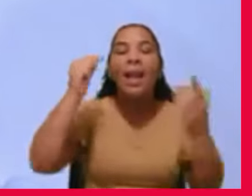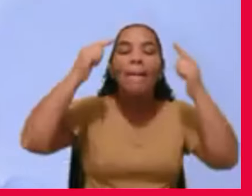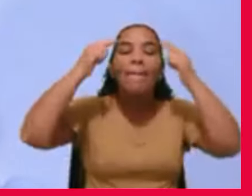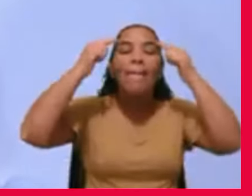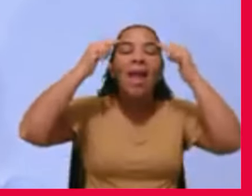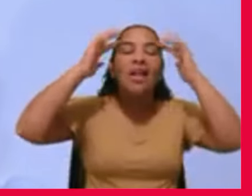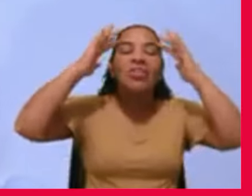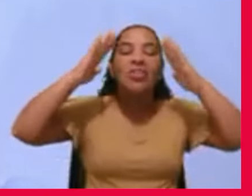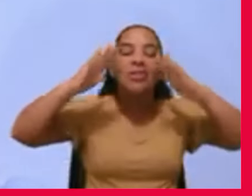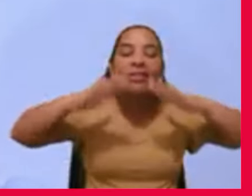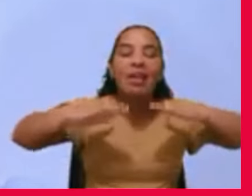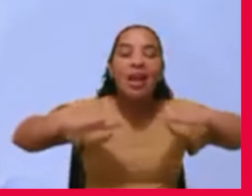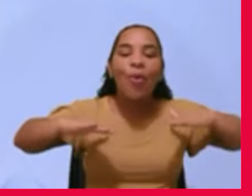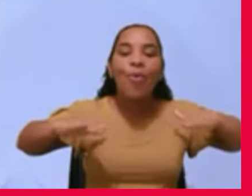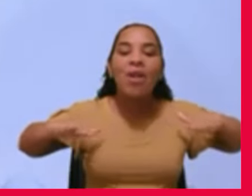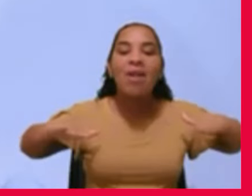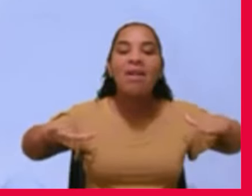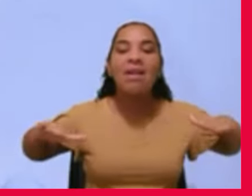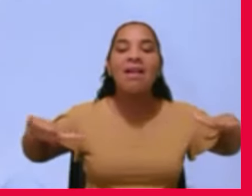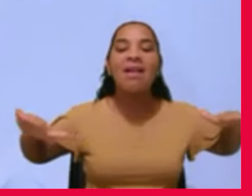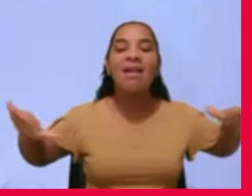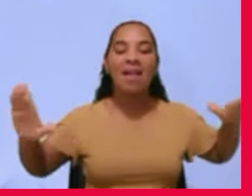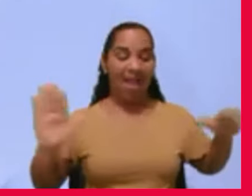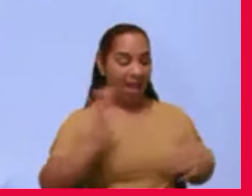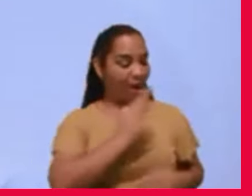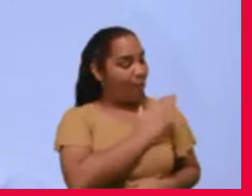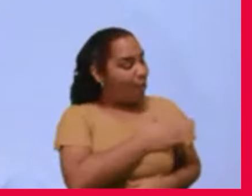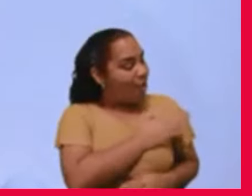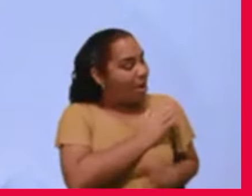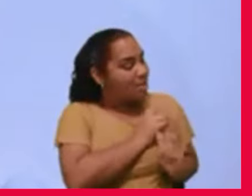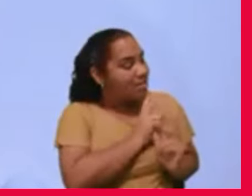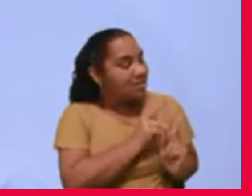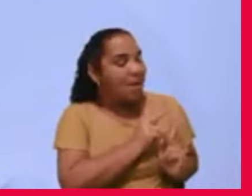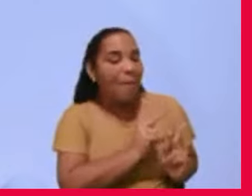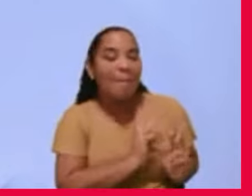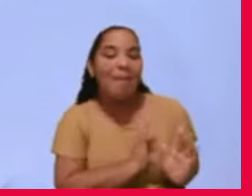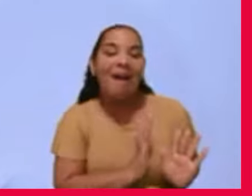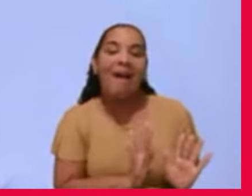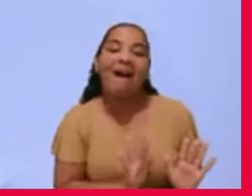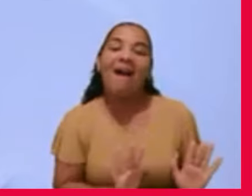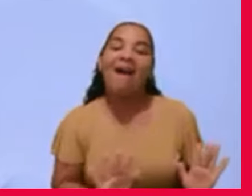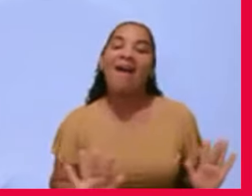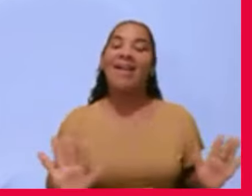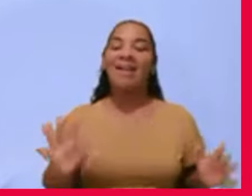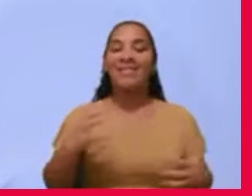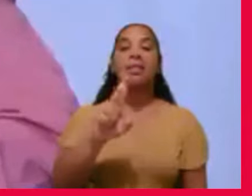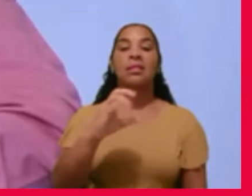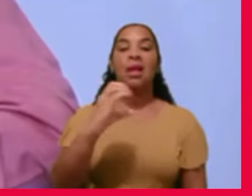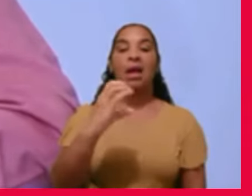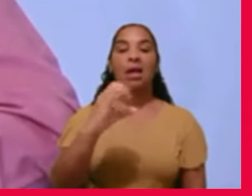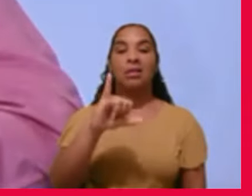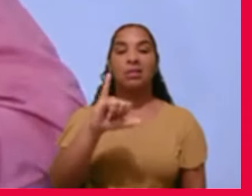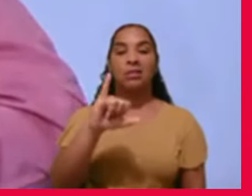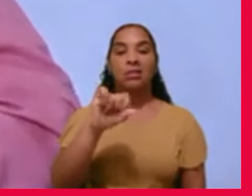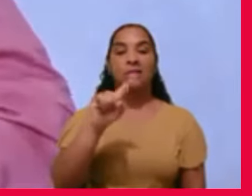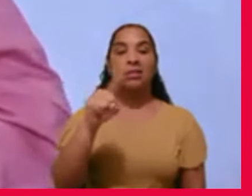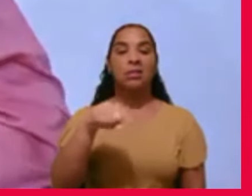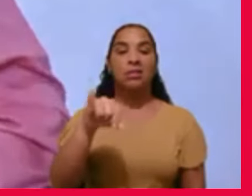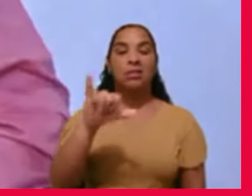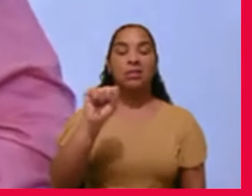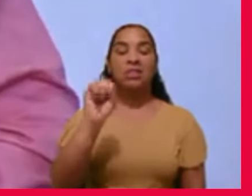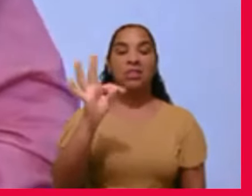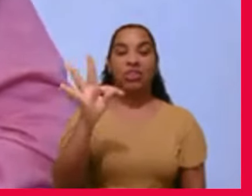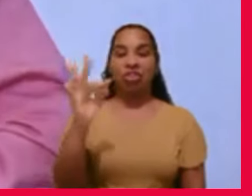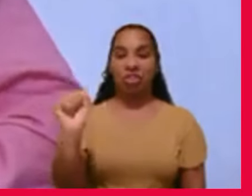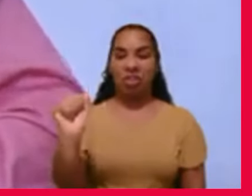um coração apaziguado, um sentimento de perdão e de amor. A questão de ter